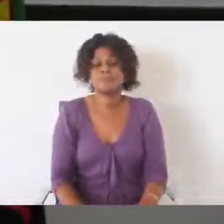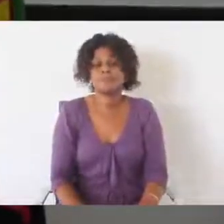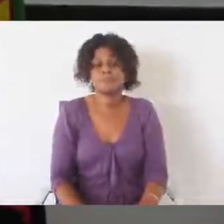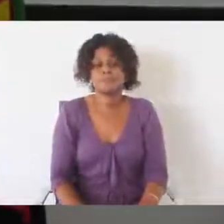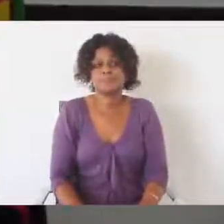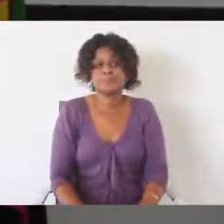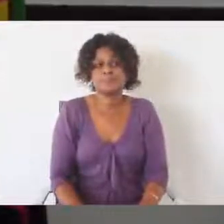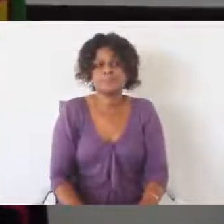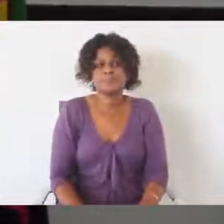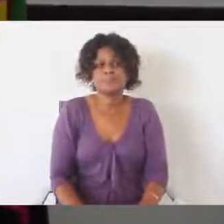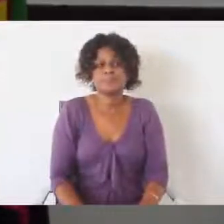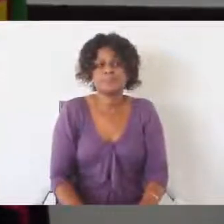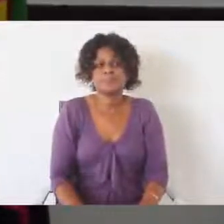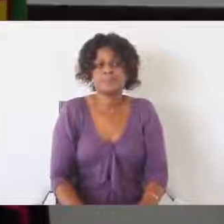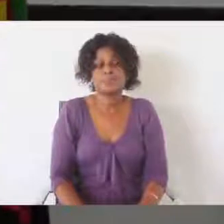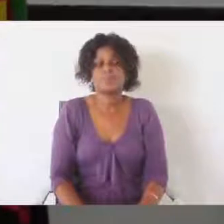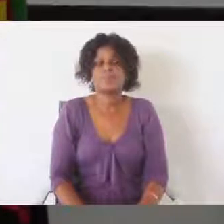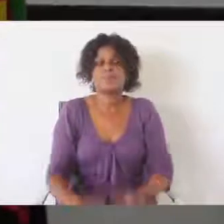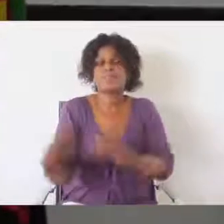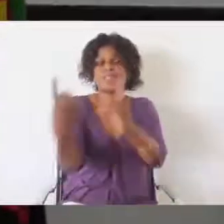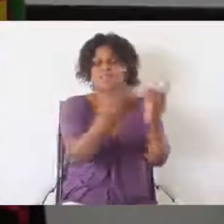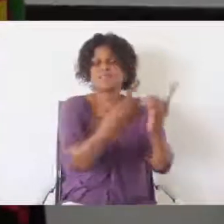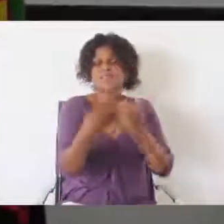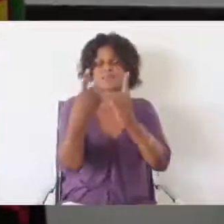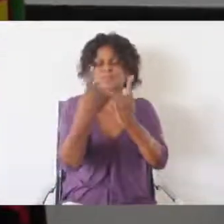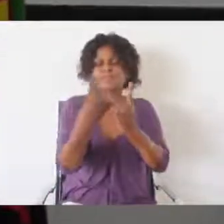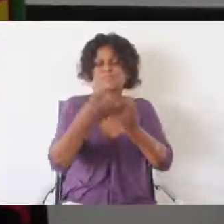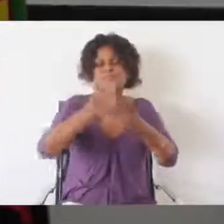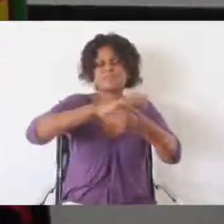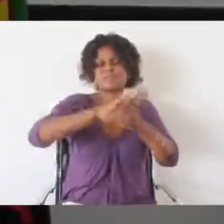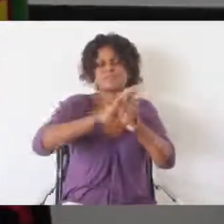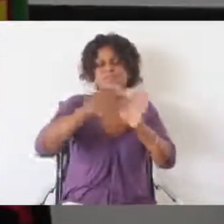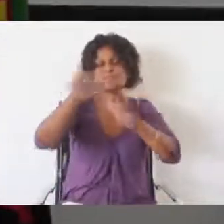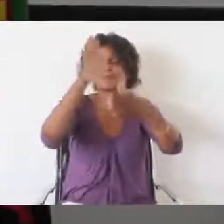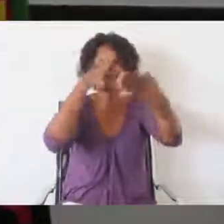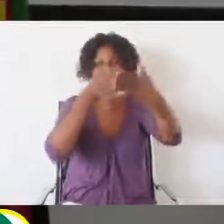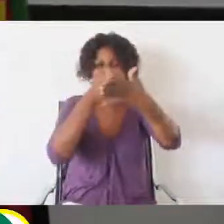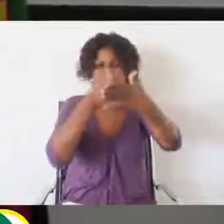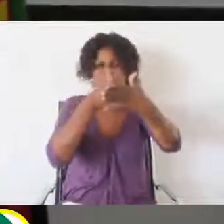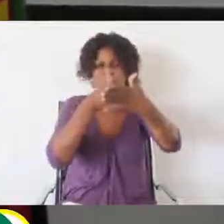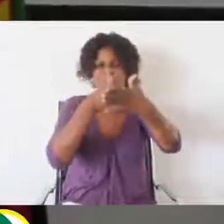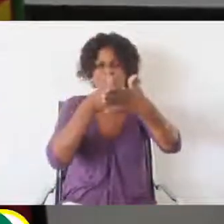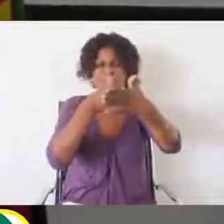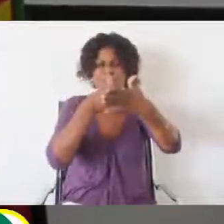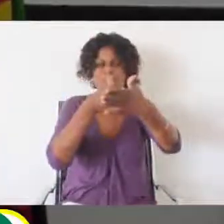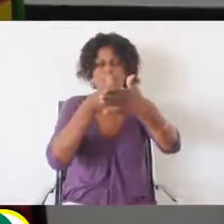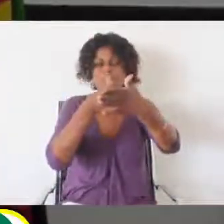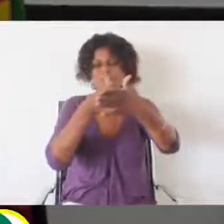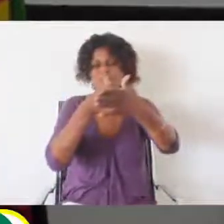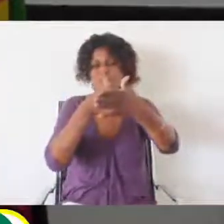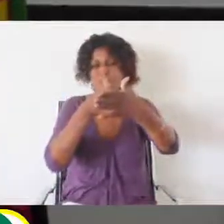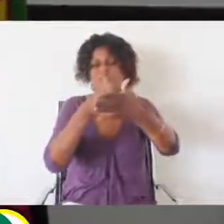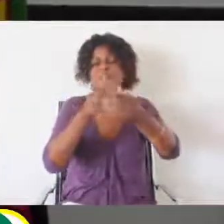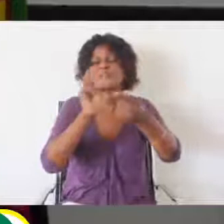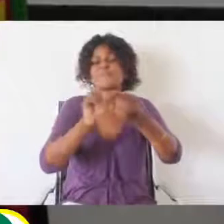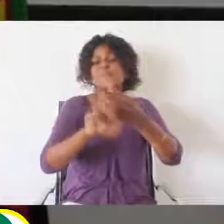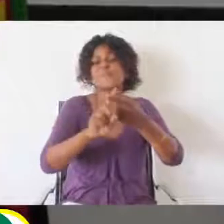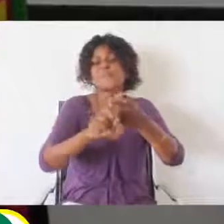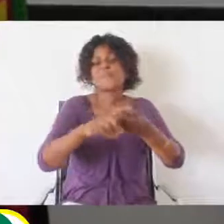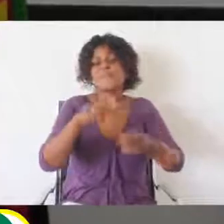impostas pela Covid-19, o apoio que recebemos hoje da Médice